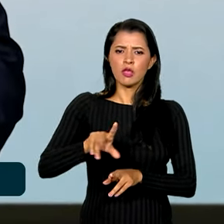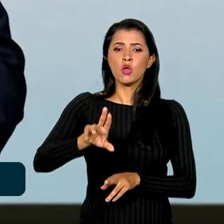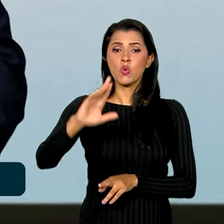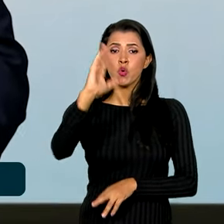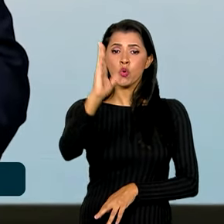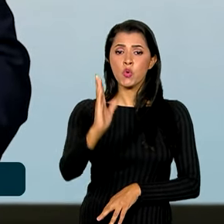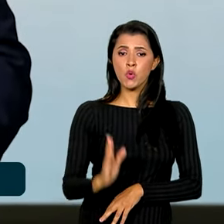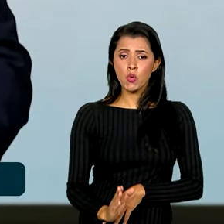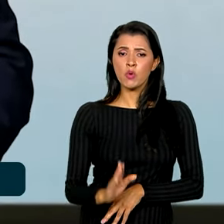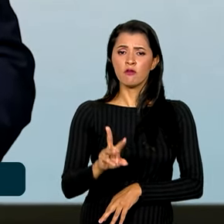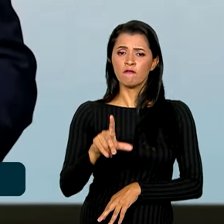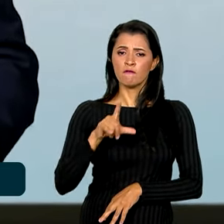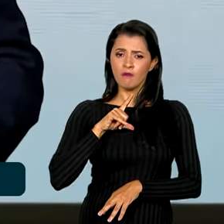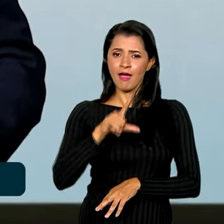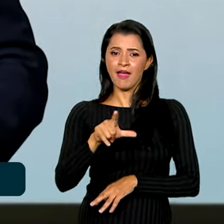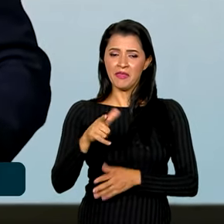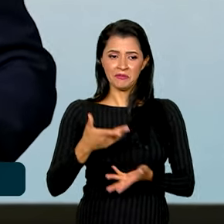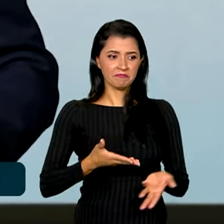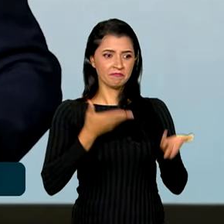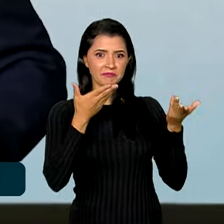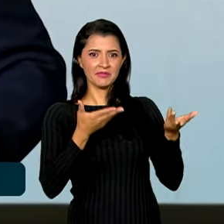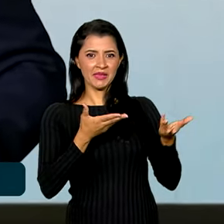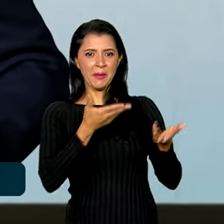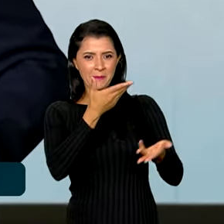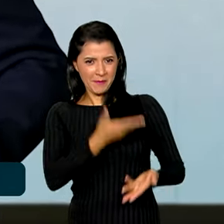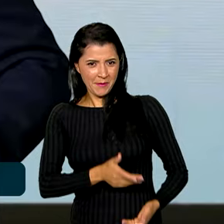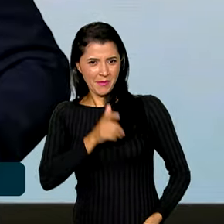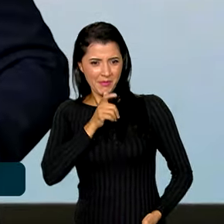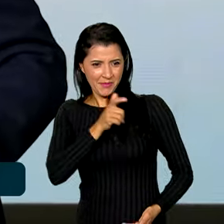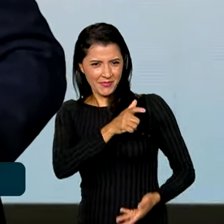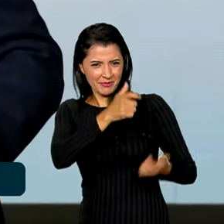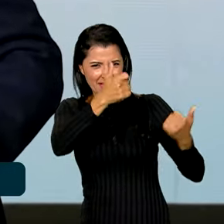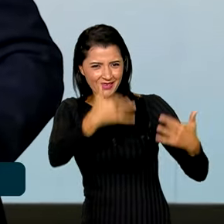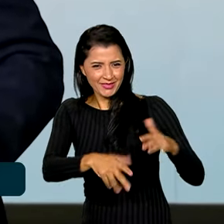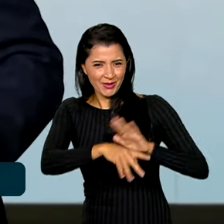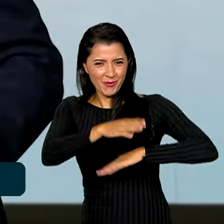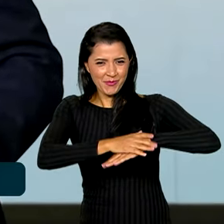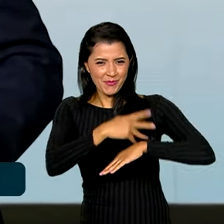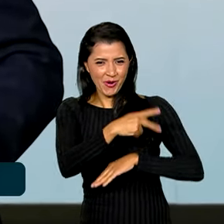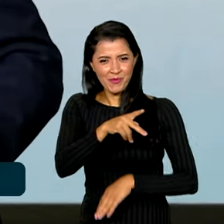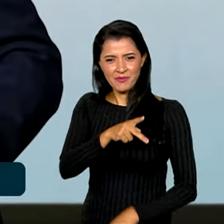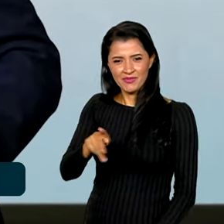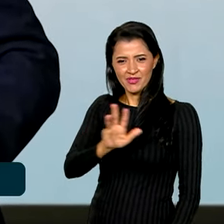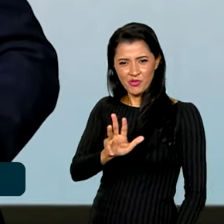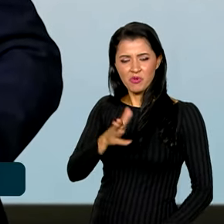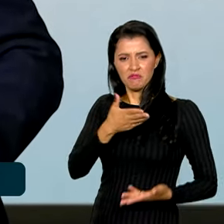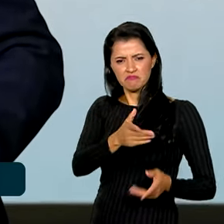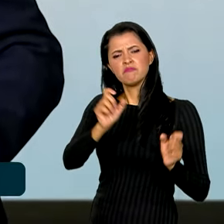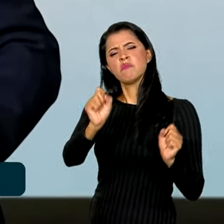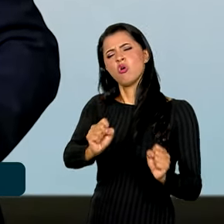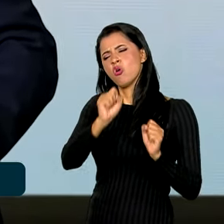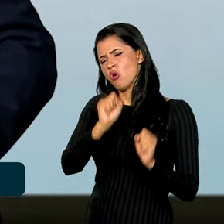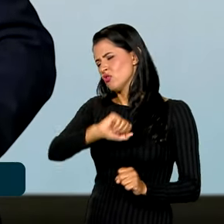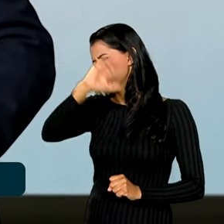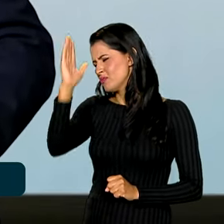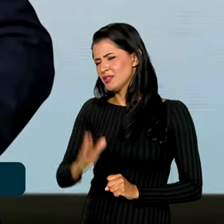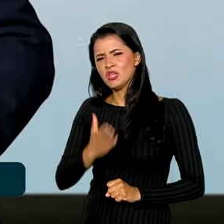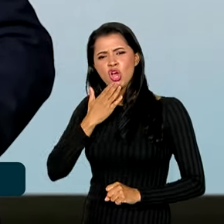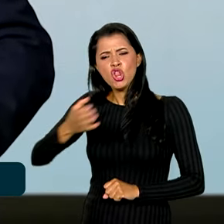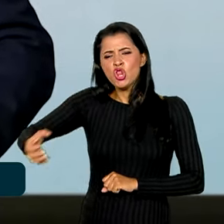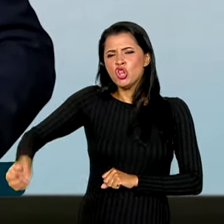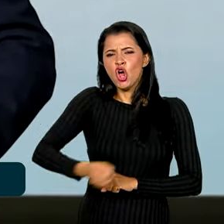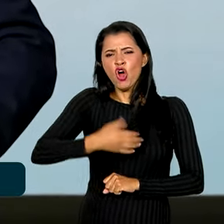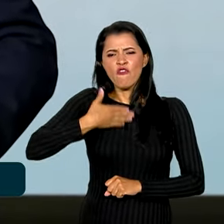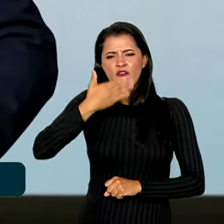Brasil, nas palavras do Lula, pode ser a nova Arábia